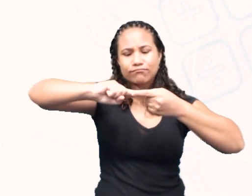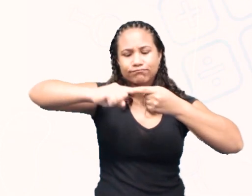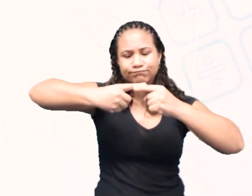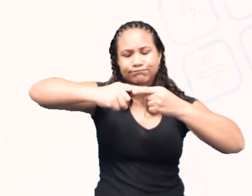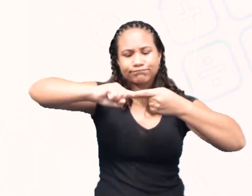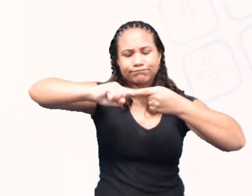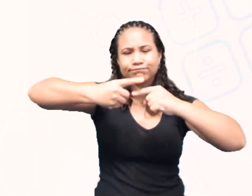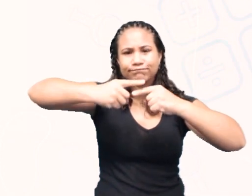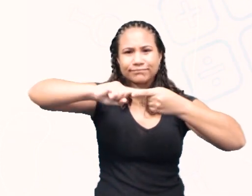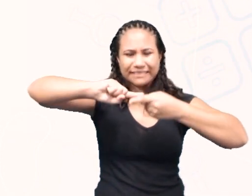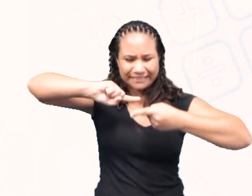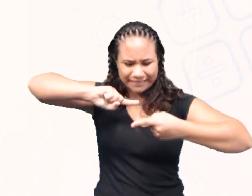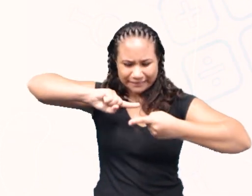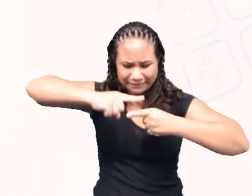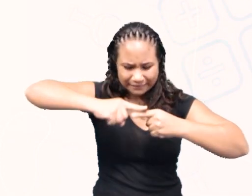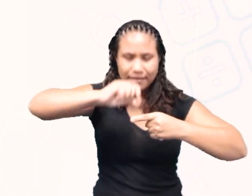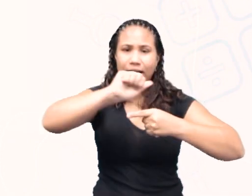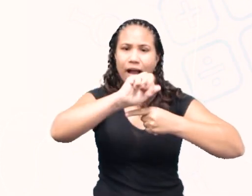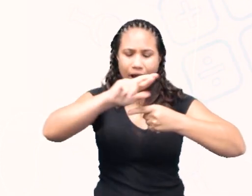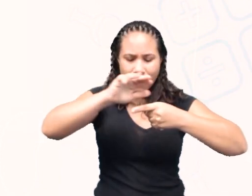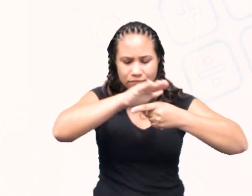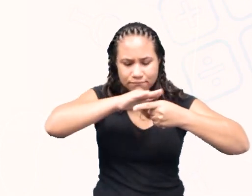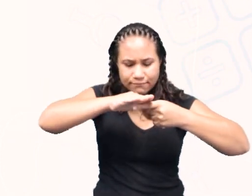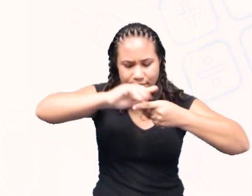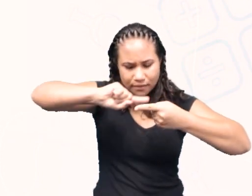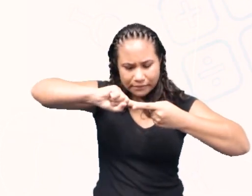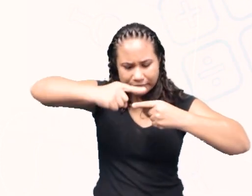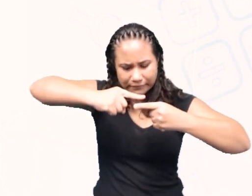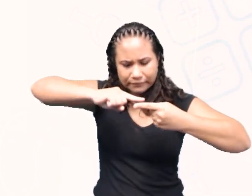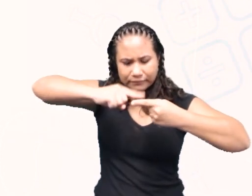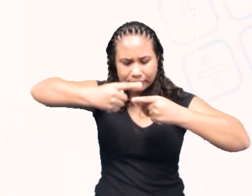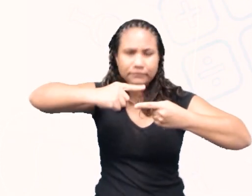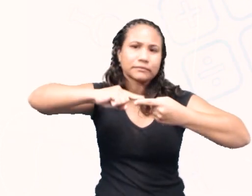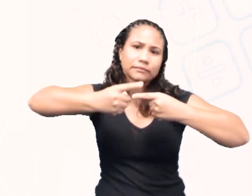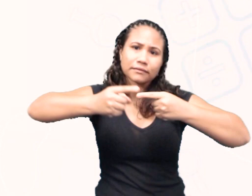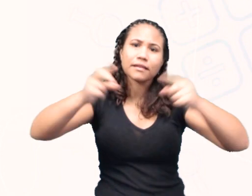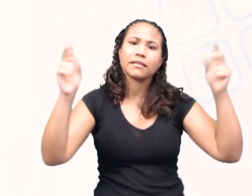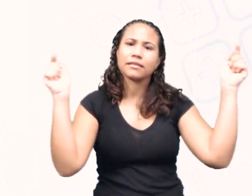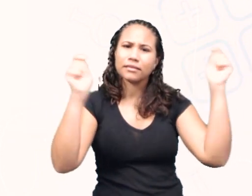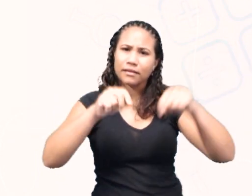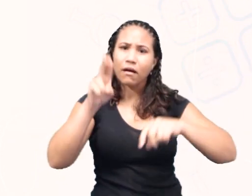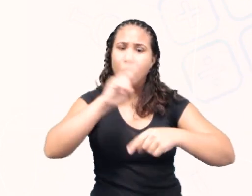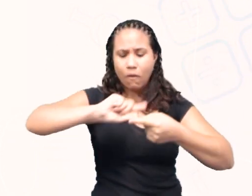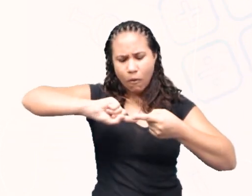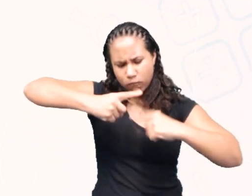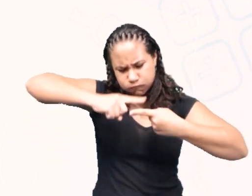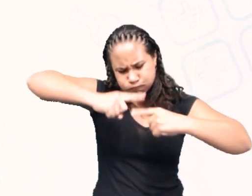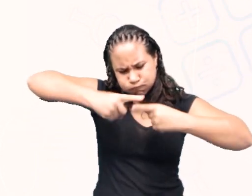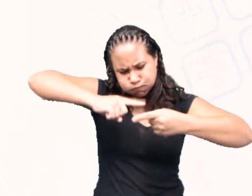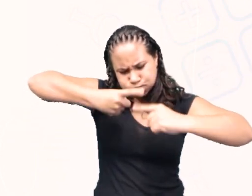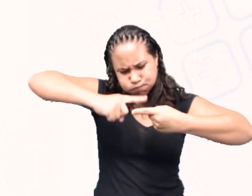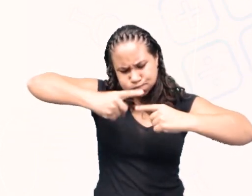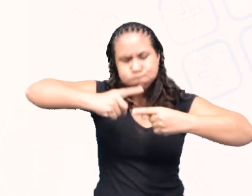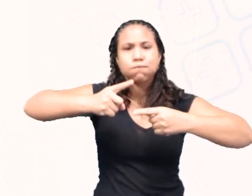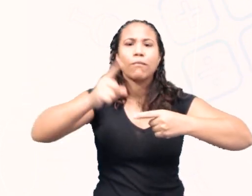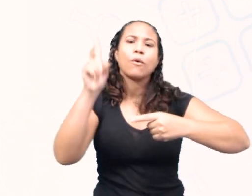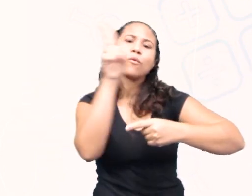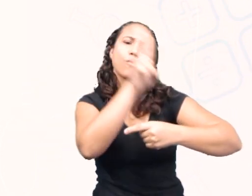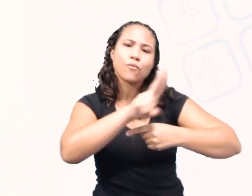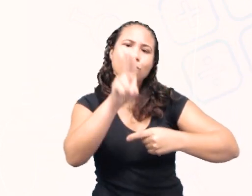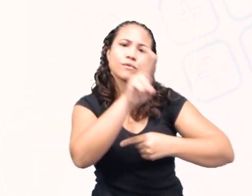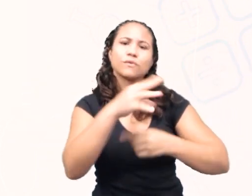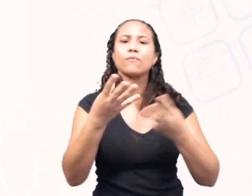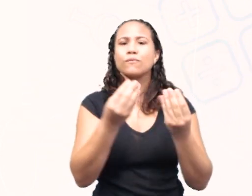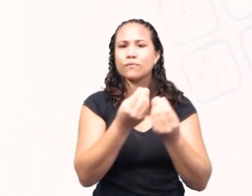O que comprime o ar. Essas peças funcionam em alta velocidade. E são muito